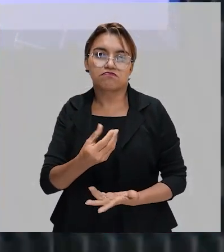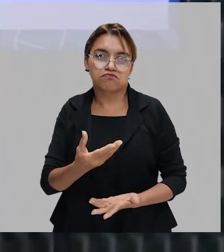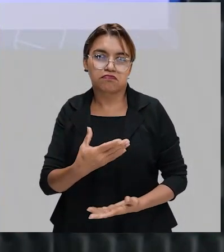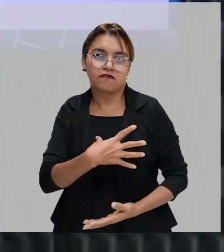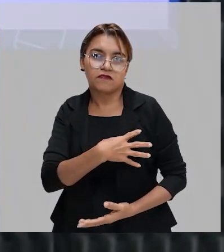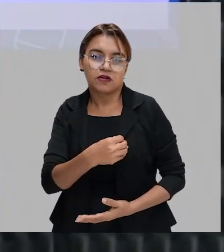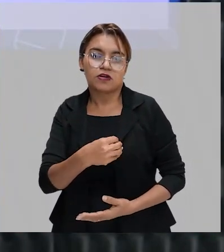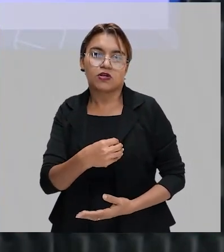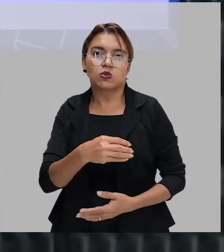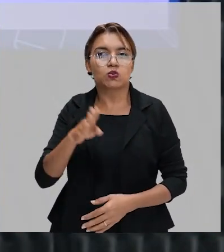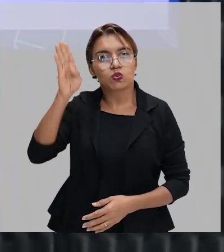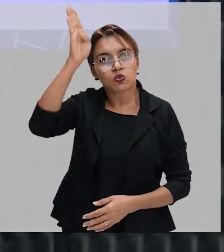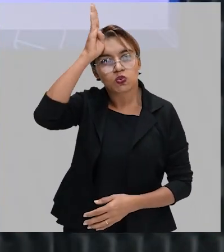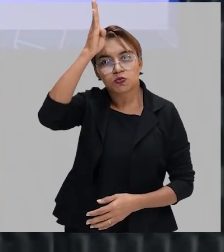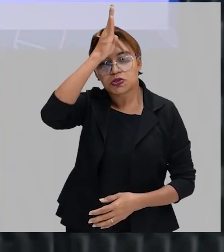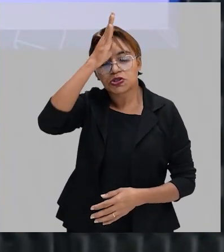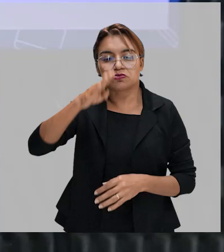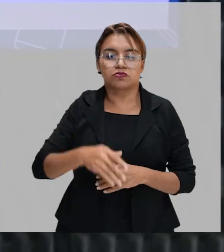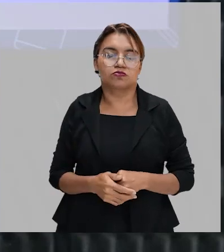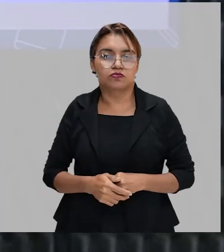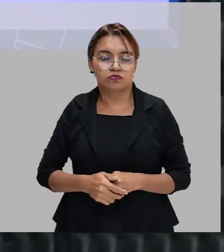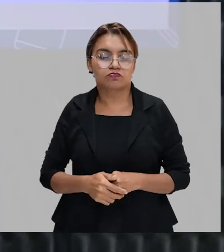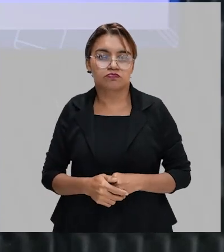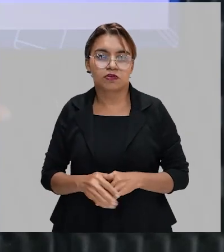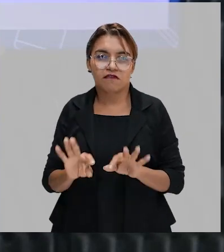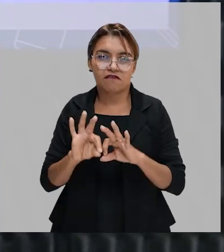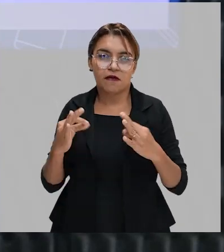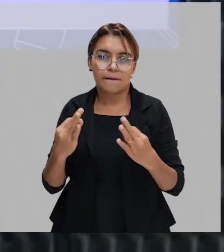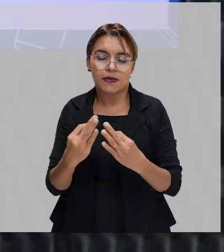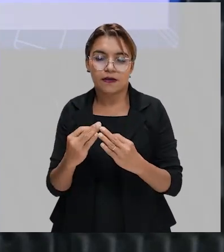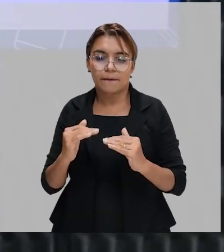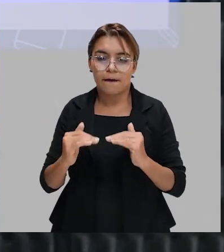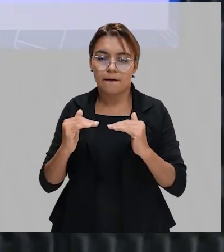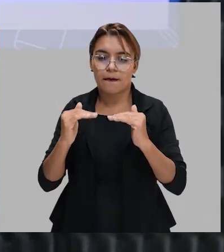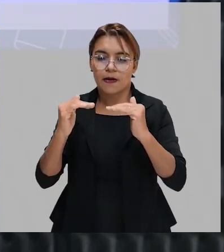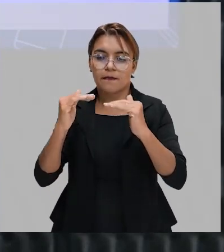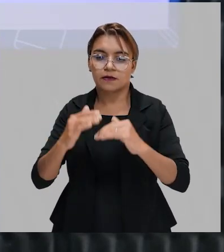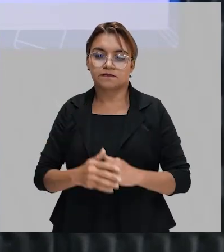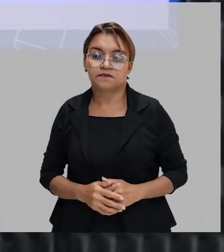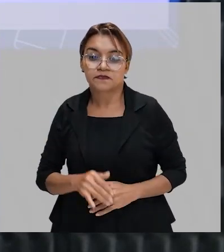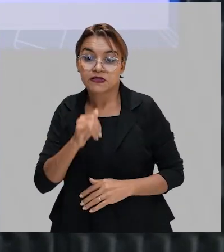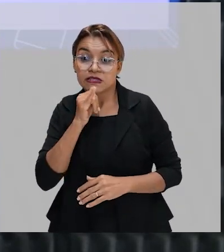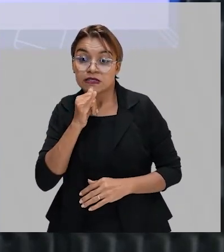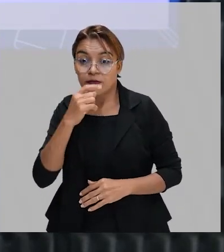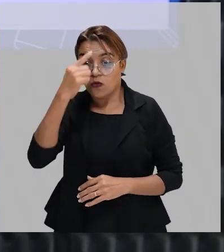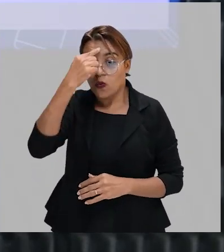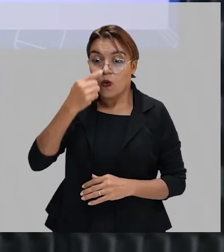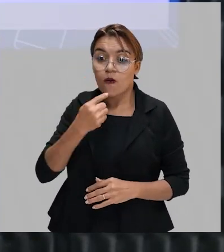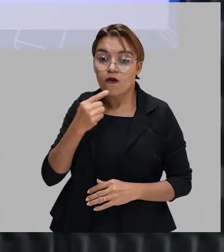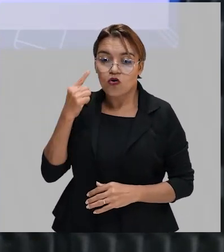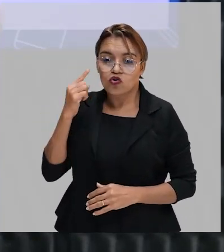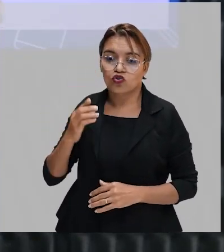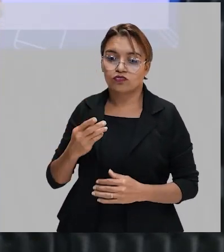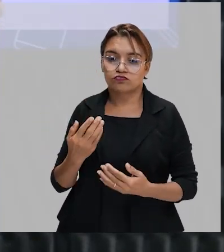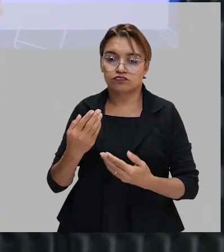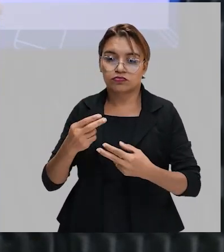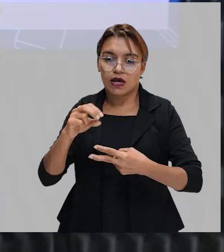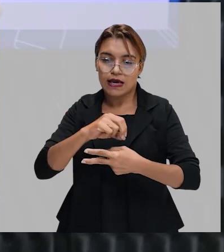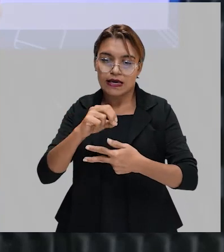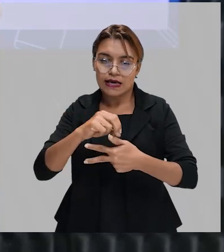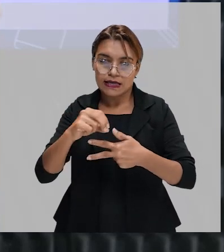Sempre o mesmo nome. A gente trouxe aqui uma figura que já foi até usada em prova de Enem. Eleições de